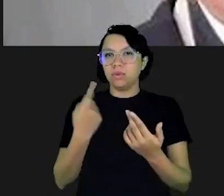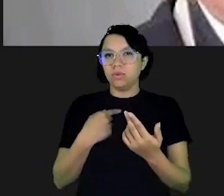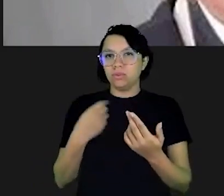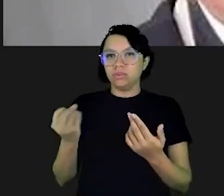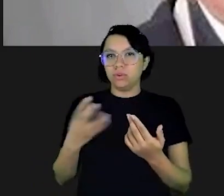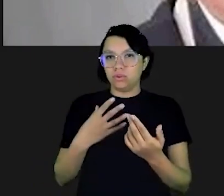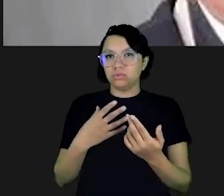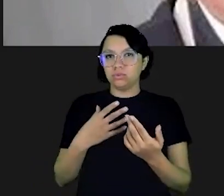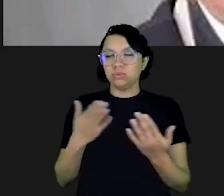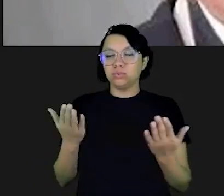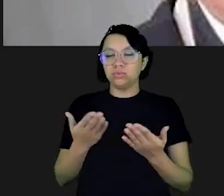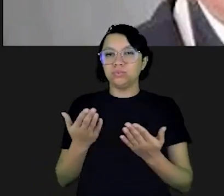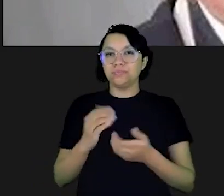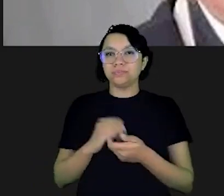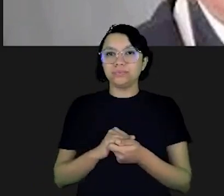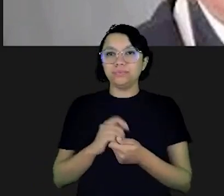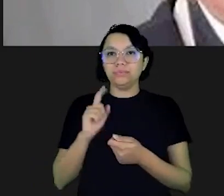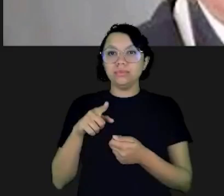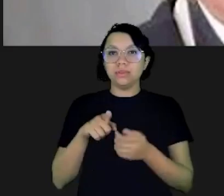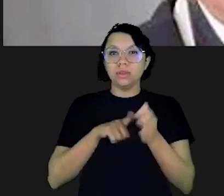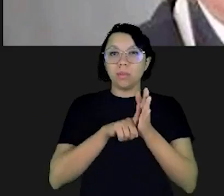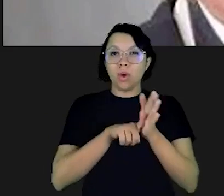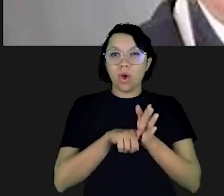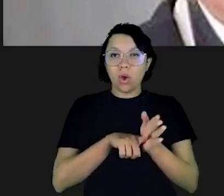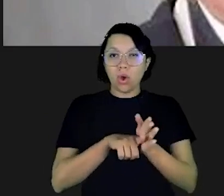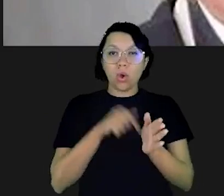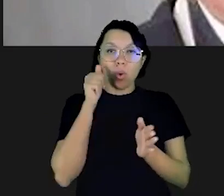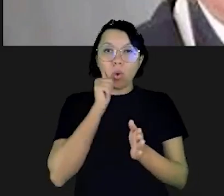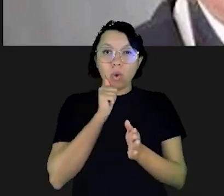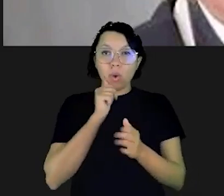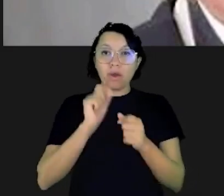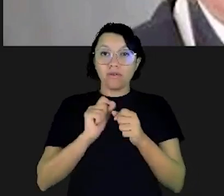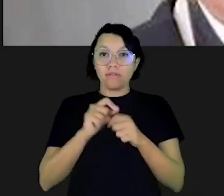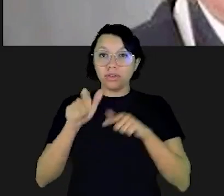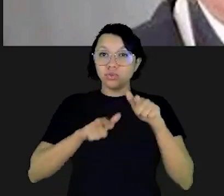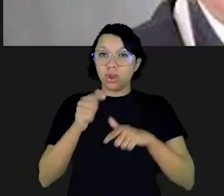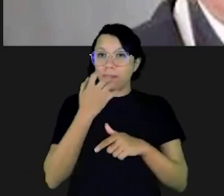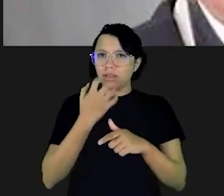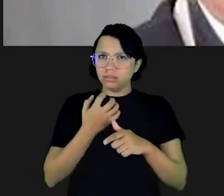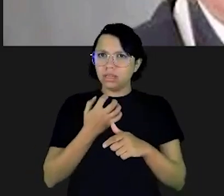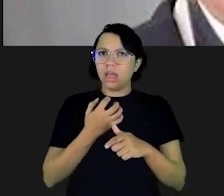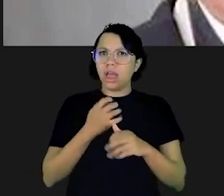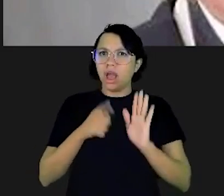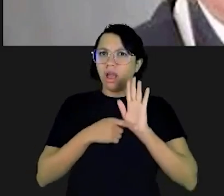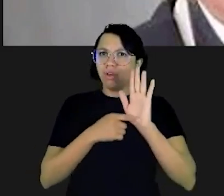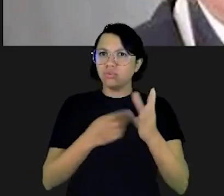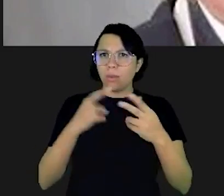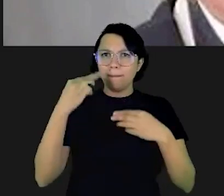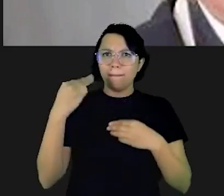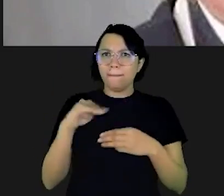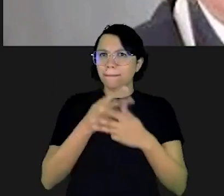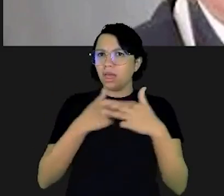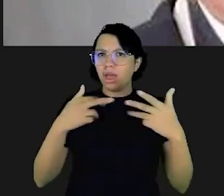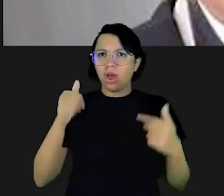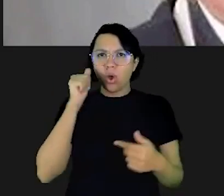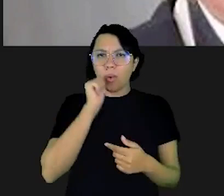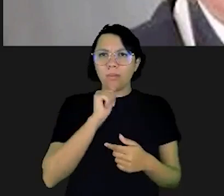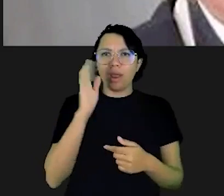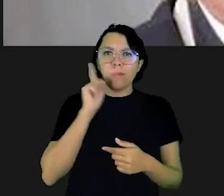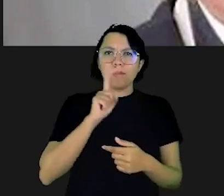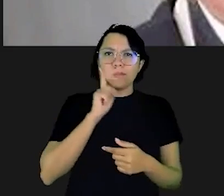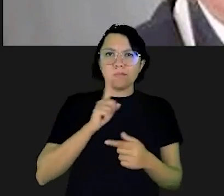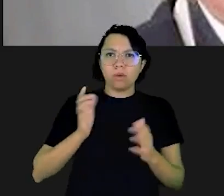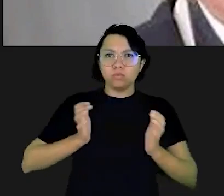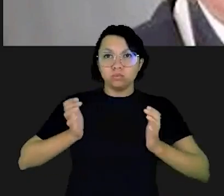e coisas do gênero. Uma nossa revista nova de hoje era uma consultora das mulheres e ela realmente fez um trabalho seríssimo.